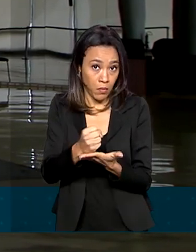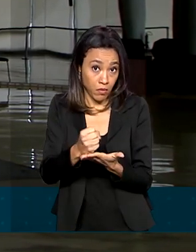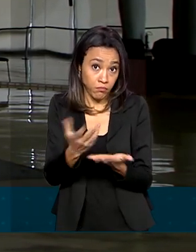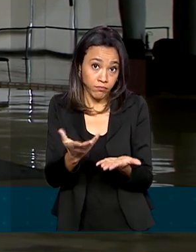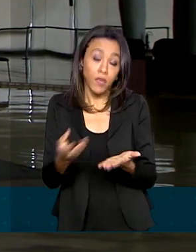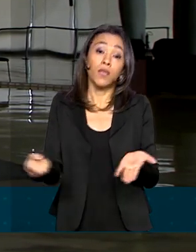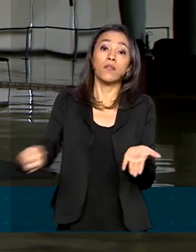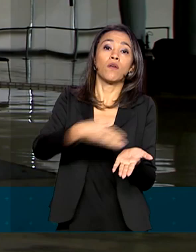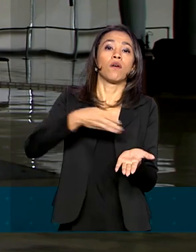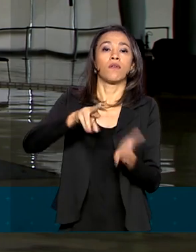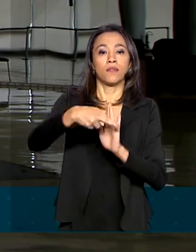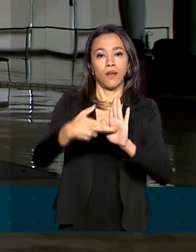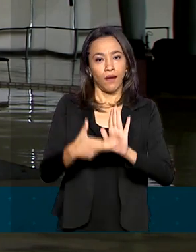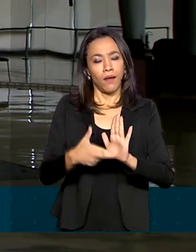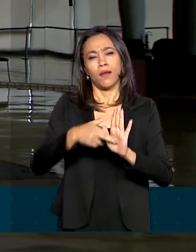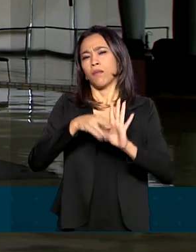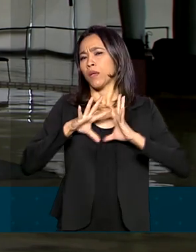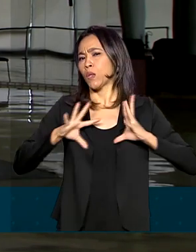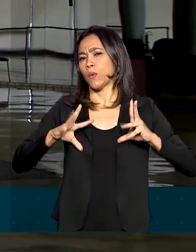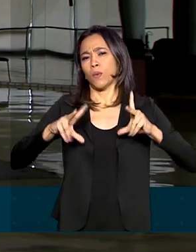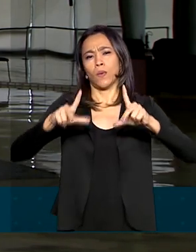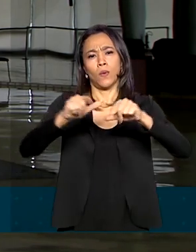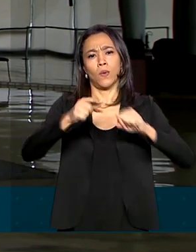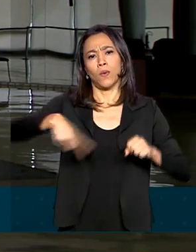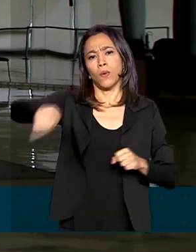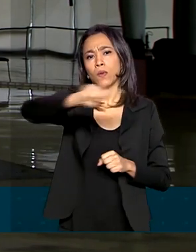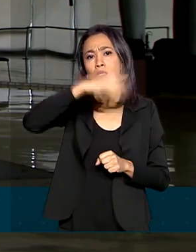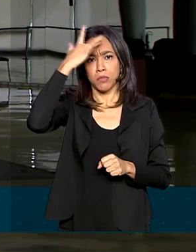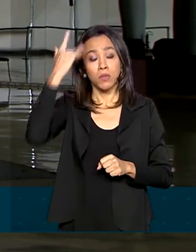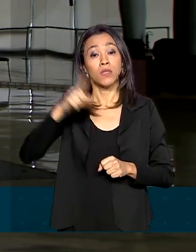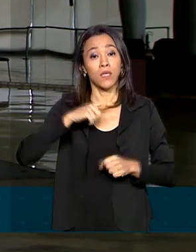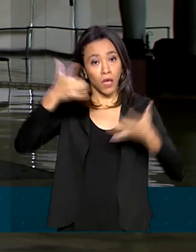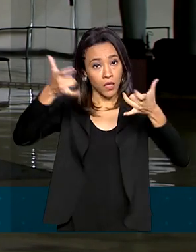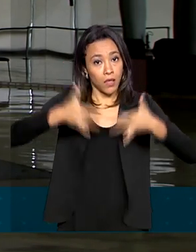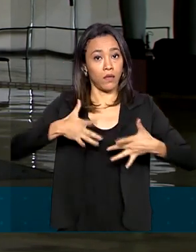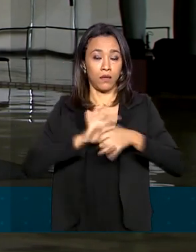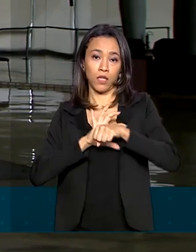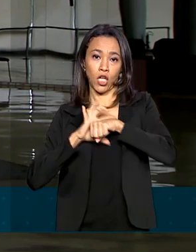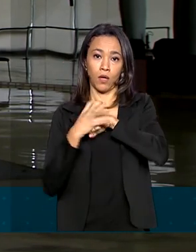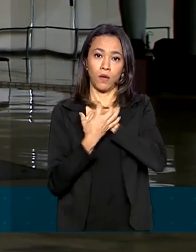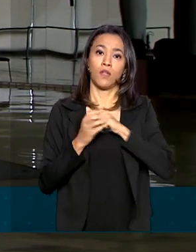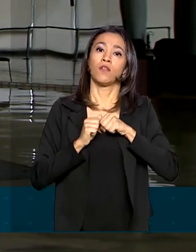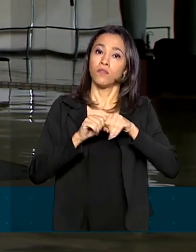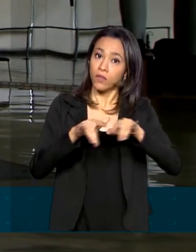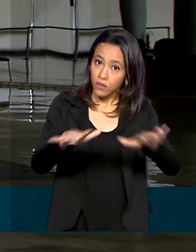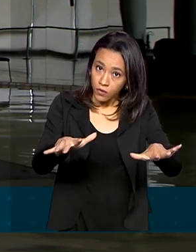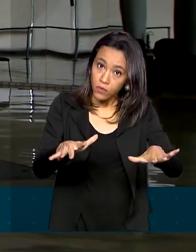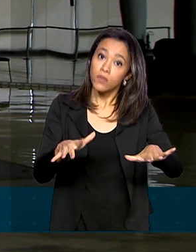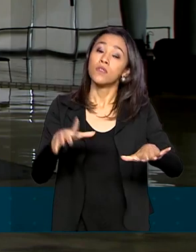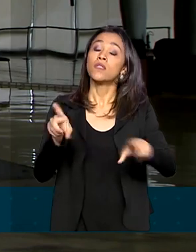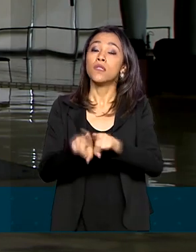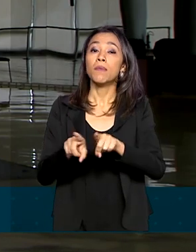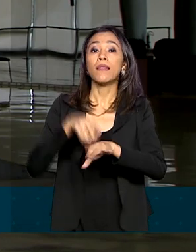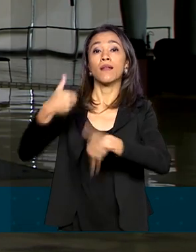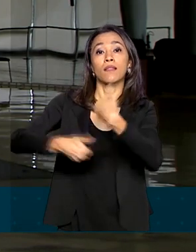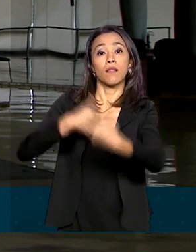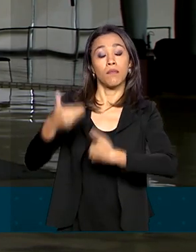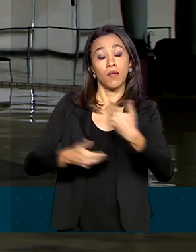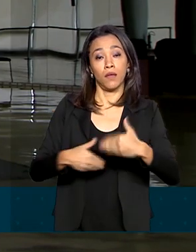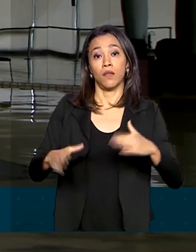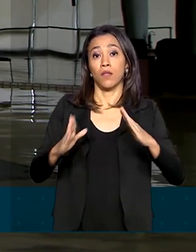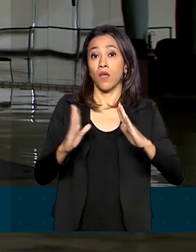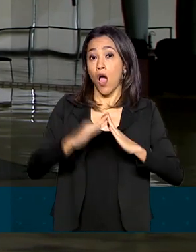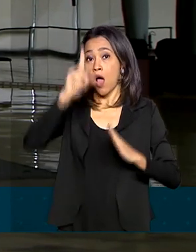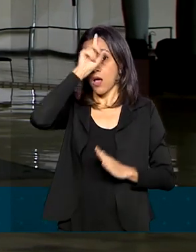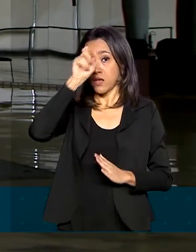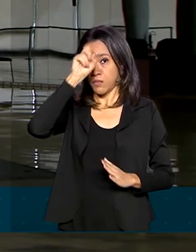protocolo começa a valer para todos os pacientes diagnosticados com o novo coronavírus em tratamento na Rede Pública de